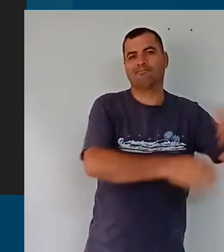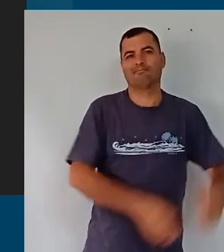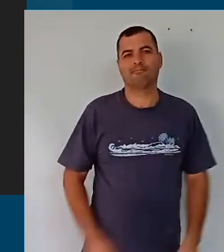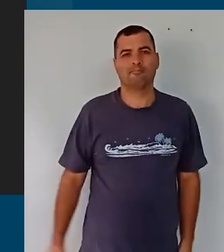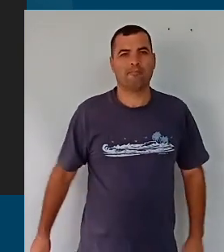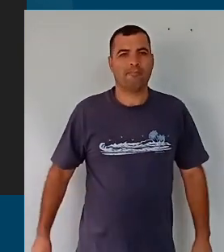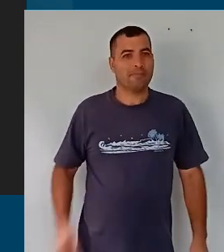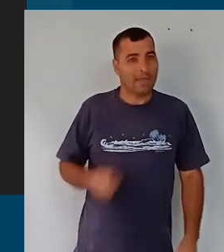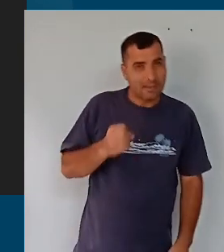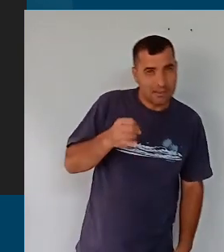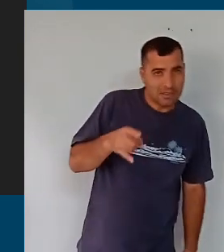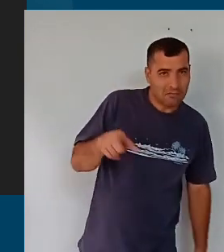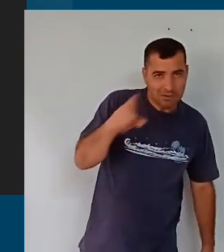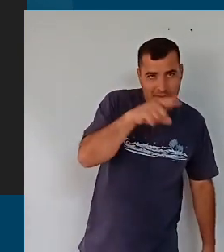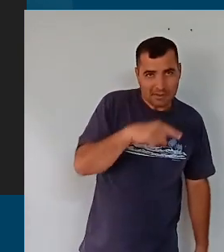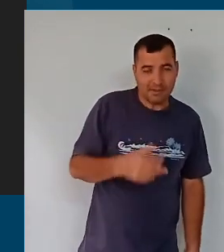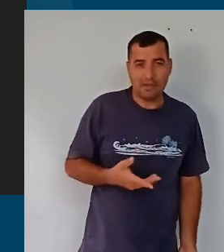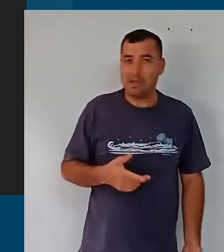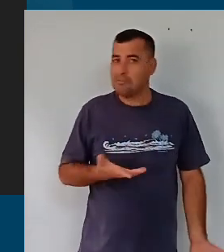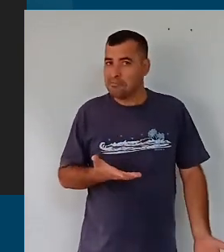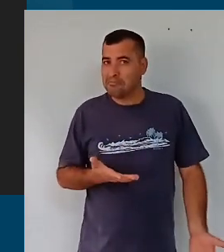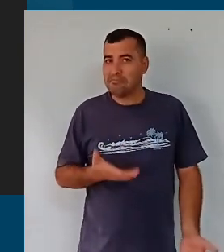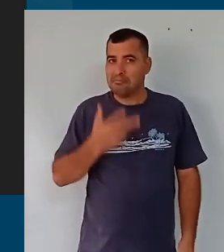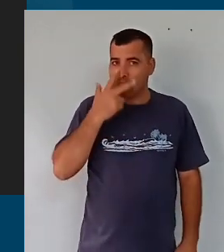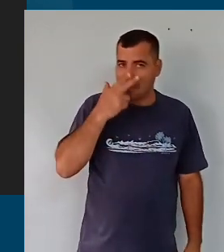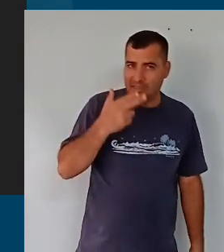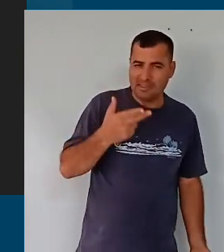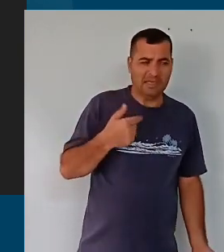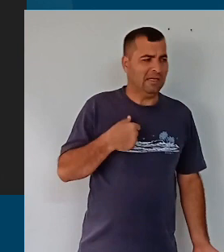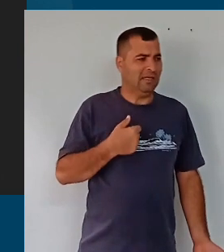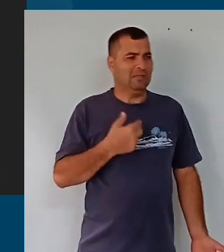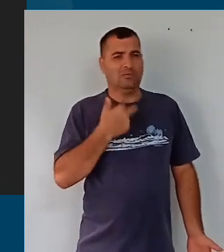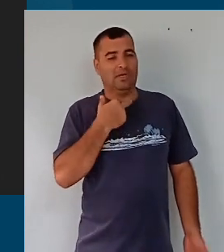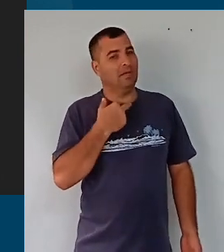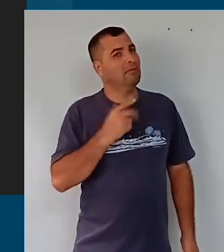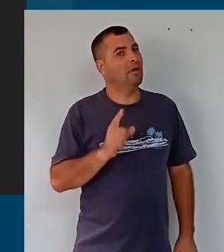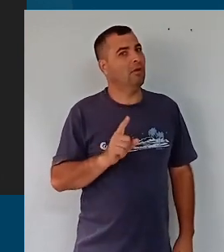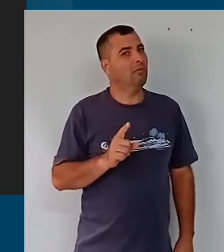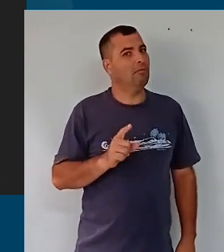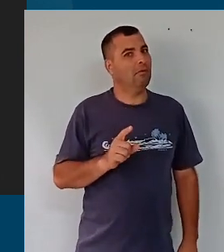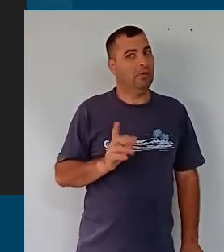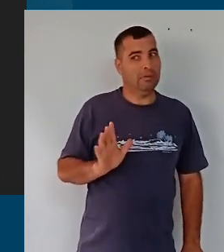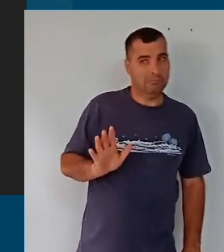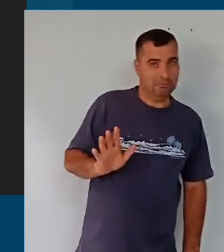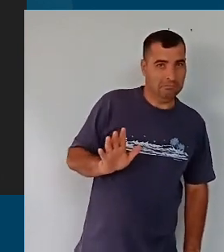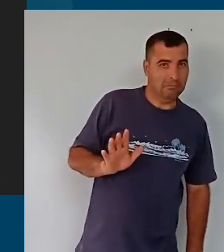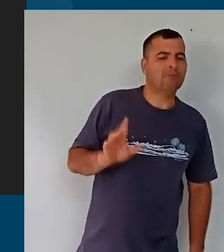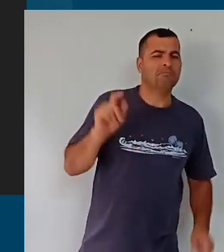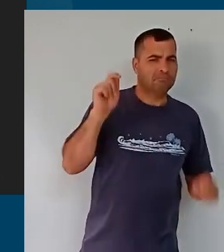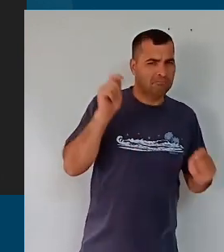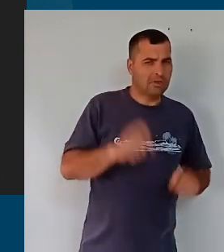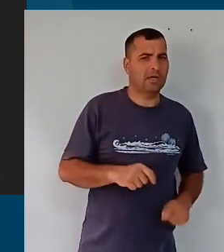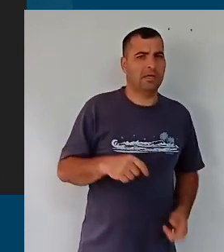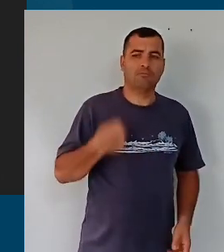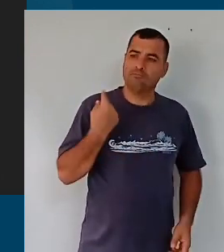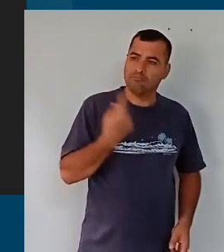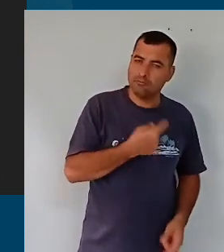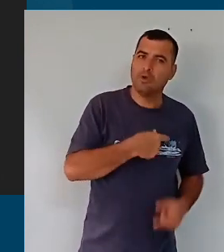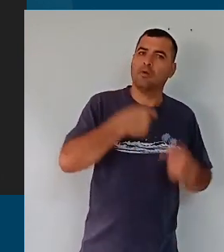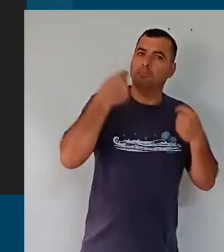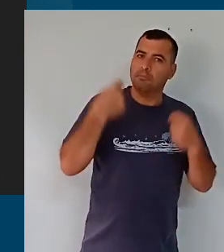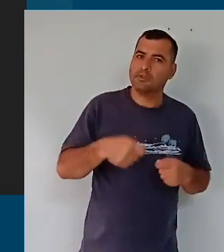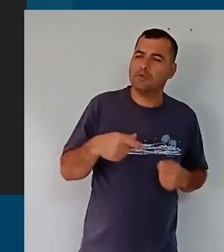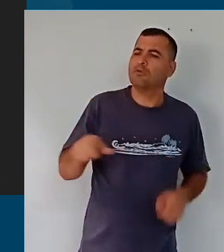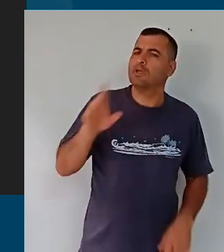então, e mesmo você que em algum momento acha que não, ah, não tem jeito, eu acredito também em você, que nós podemos também contar